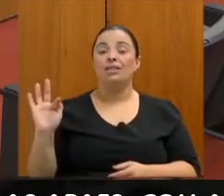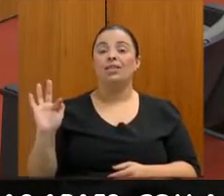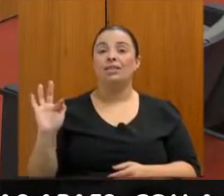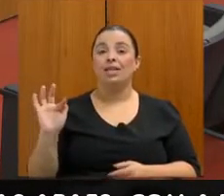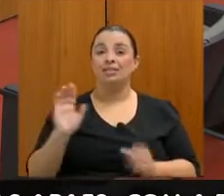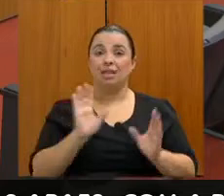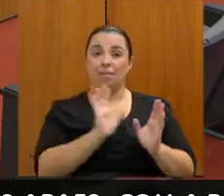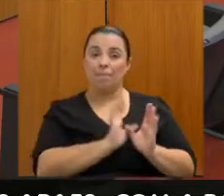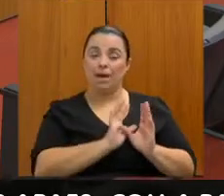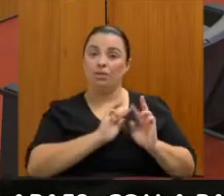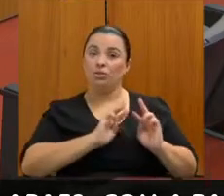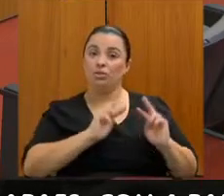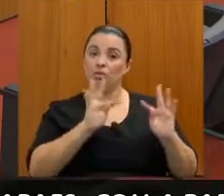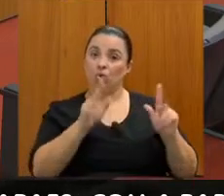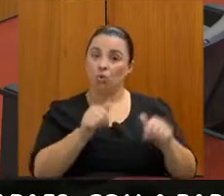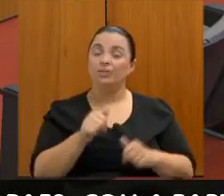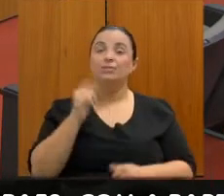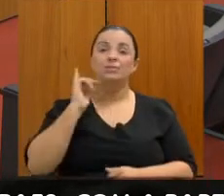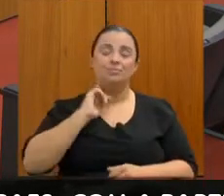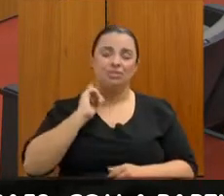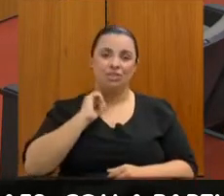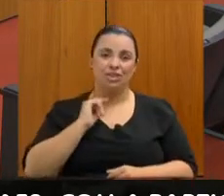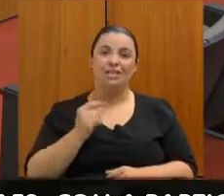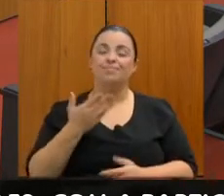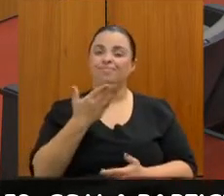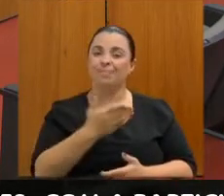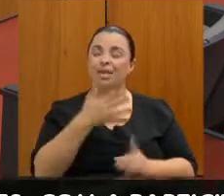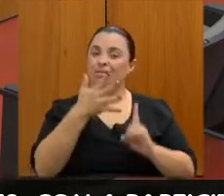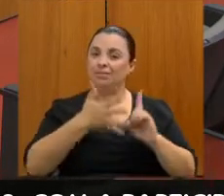Cinco minutos com sua fala, Marli Helena.